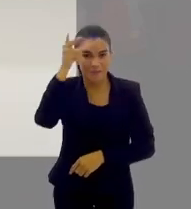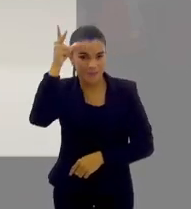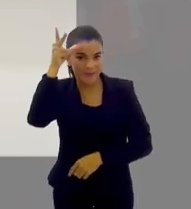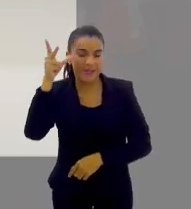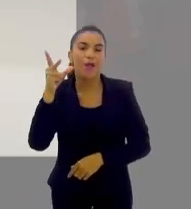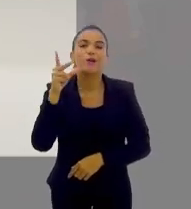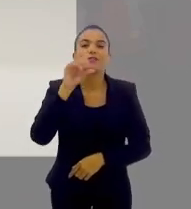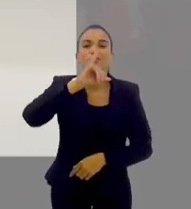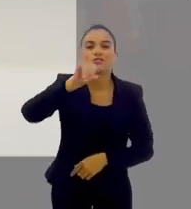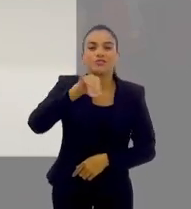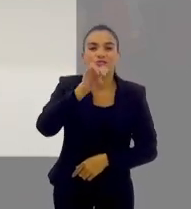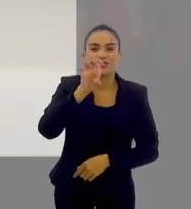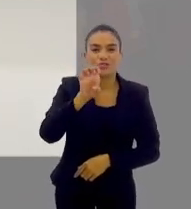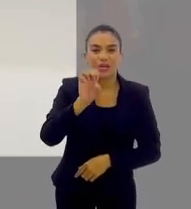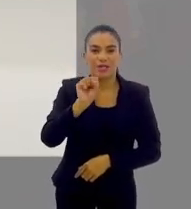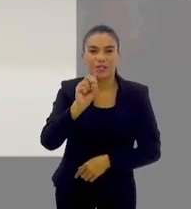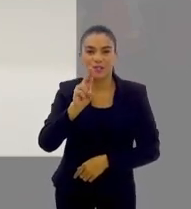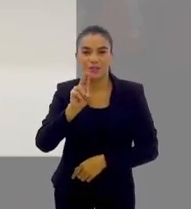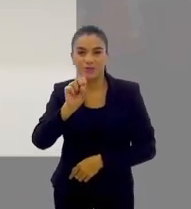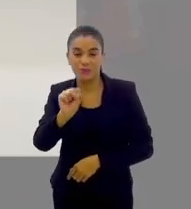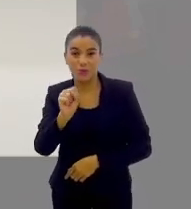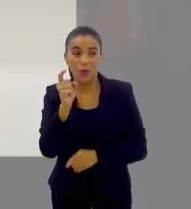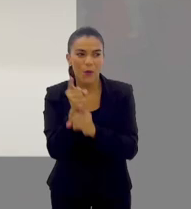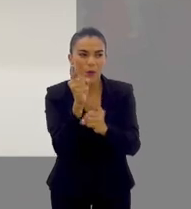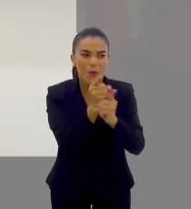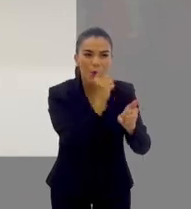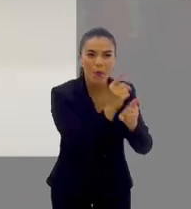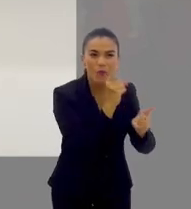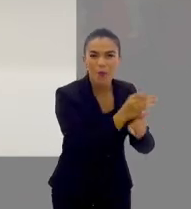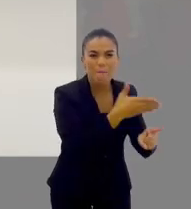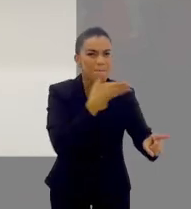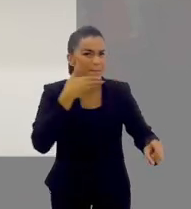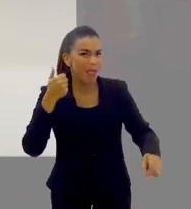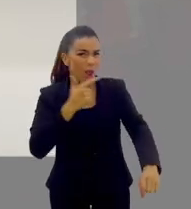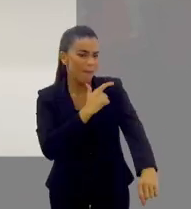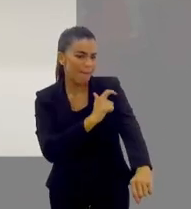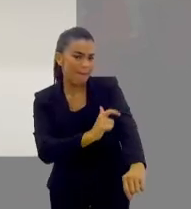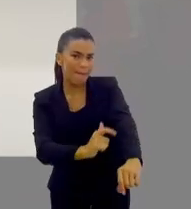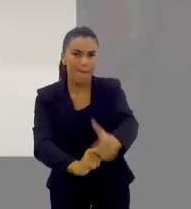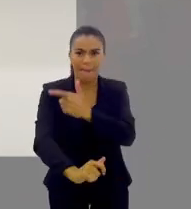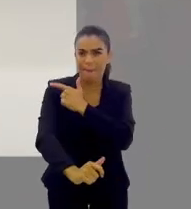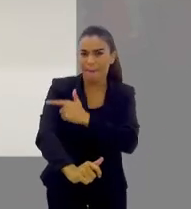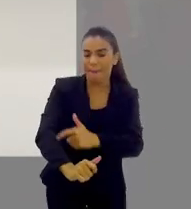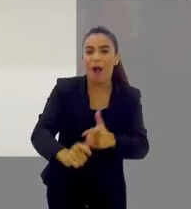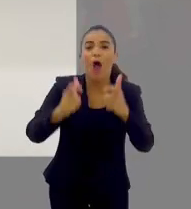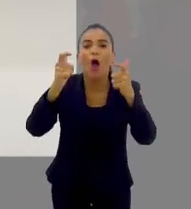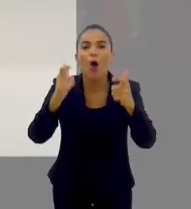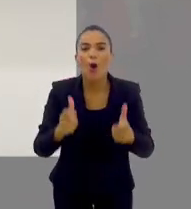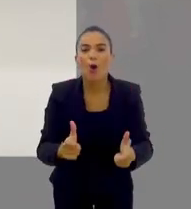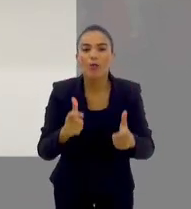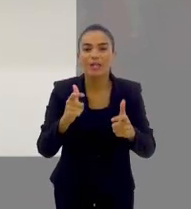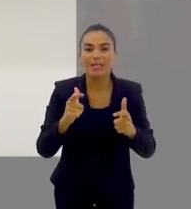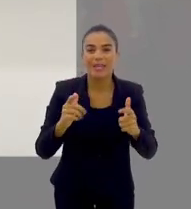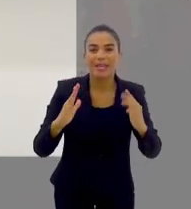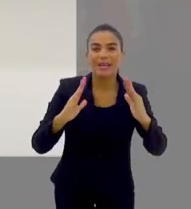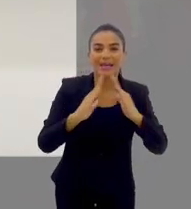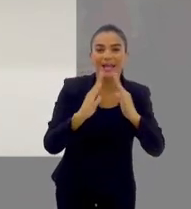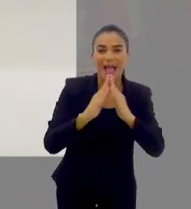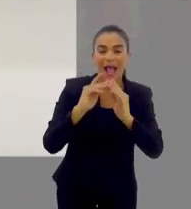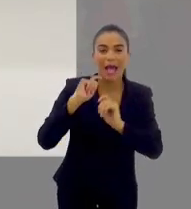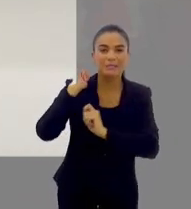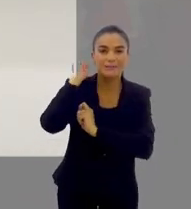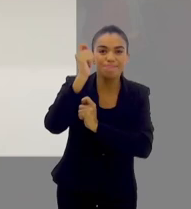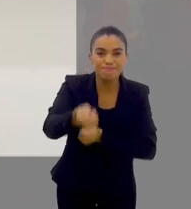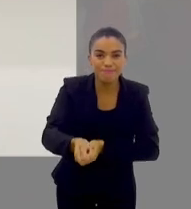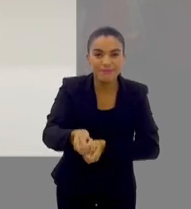Janeiro, que a gente só encontrava os melhores repelentes, sabe onde? Nas casas de pesca, a